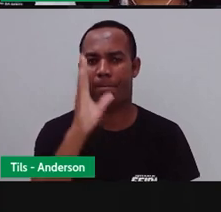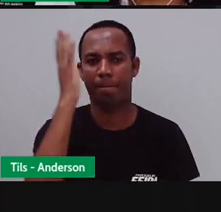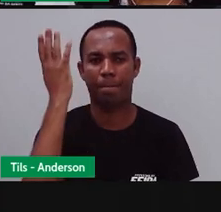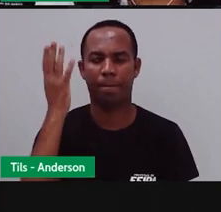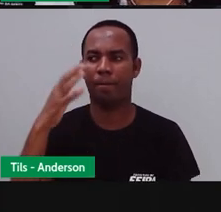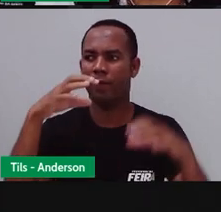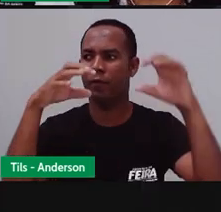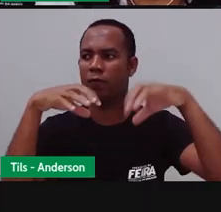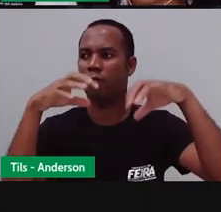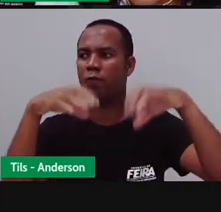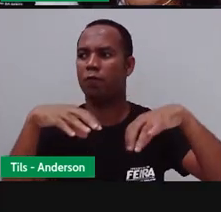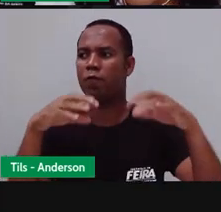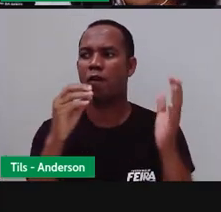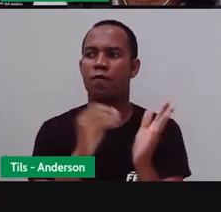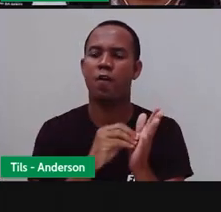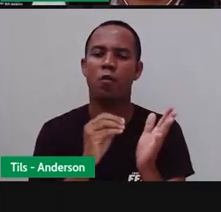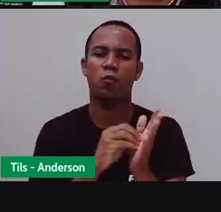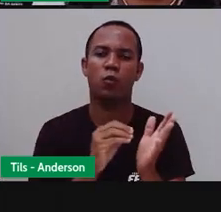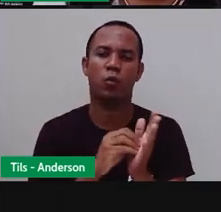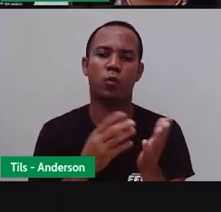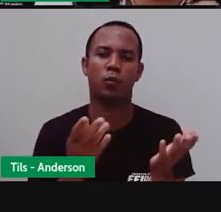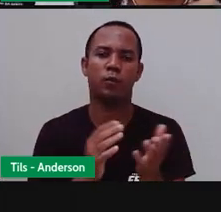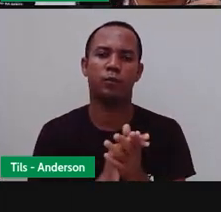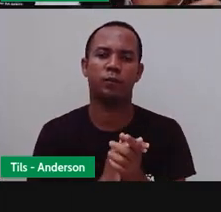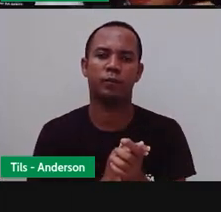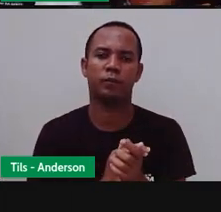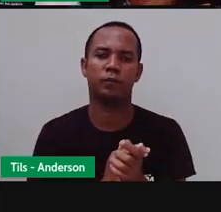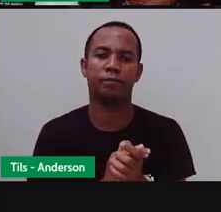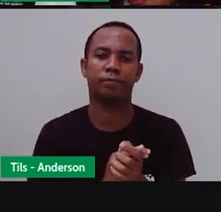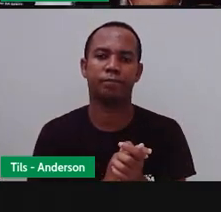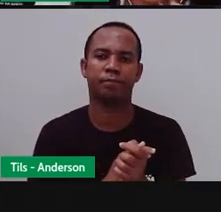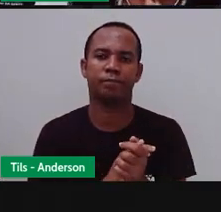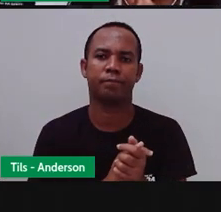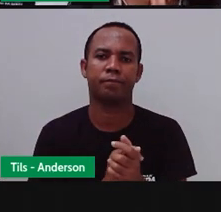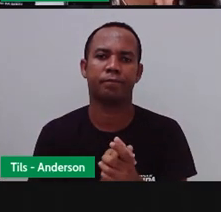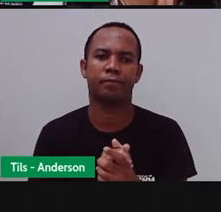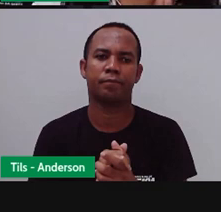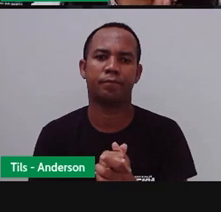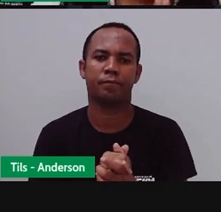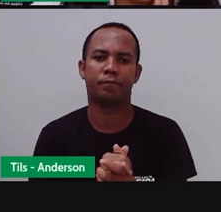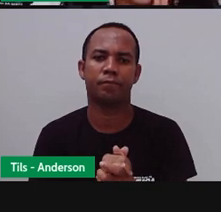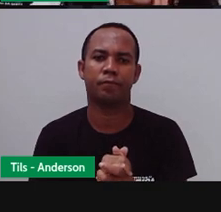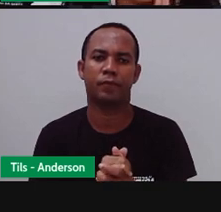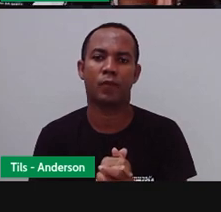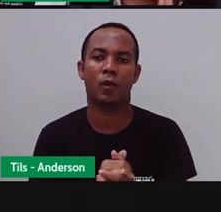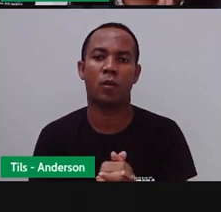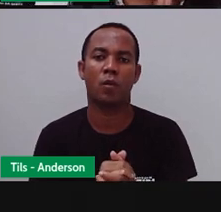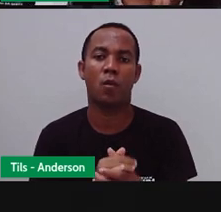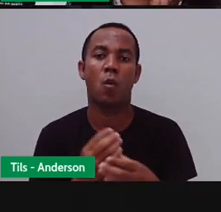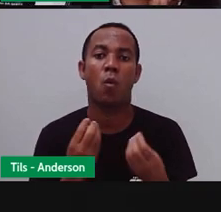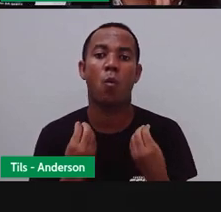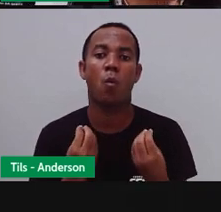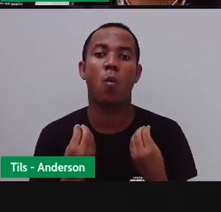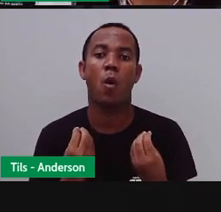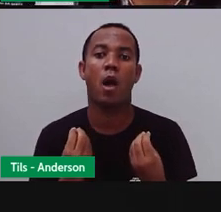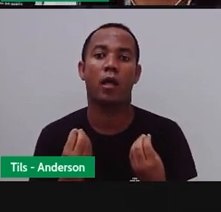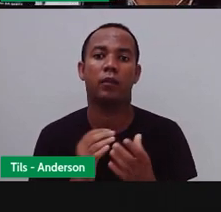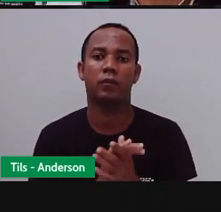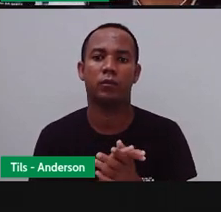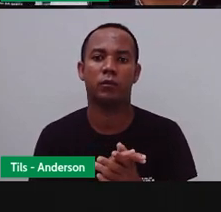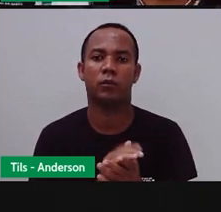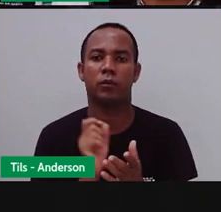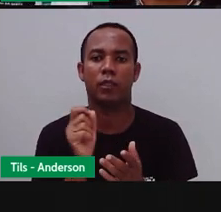estiagem prolongada. Então, quando nós lemos